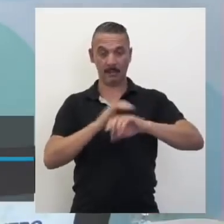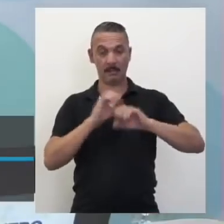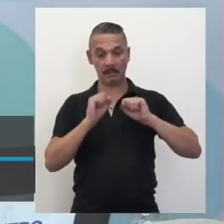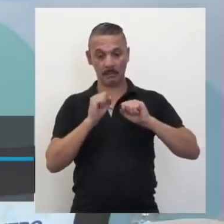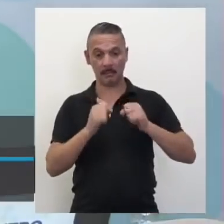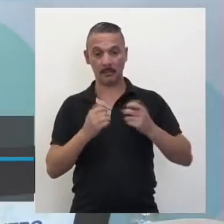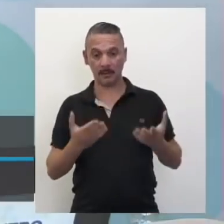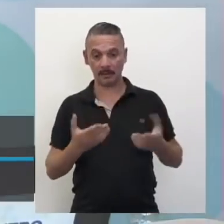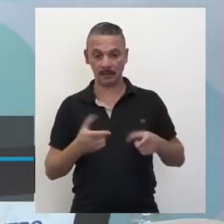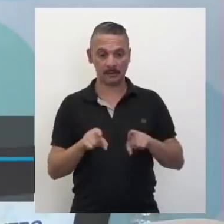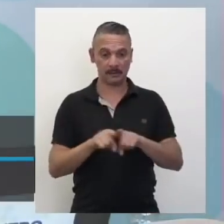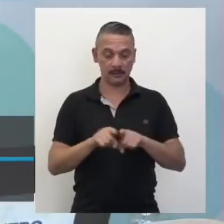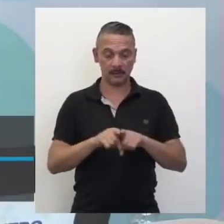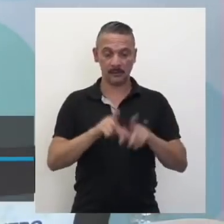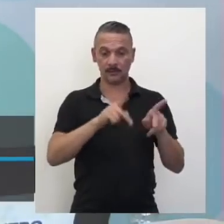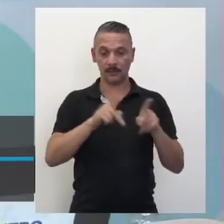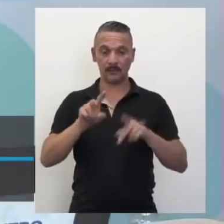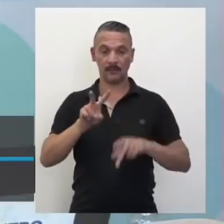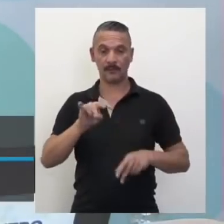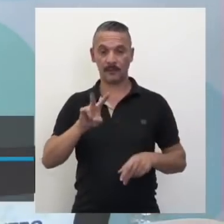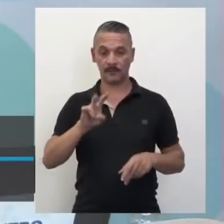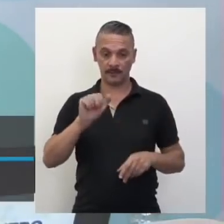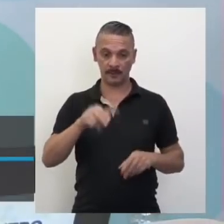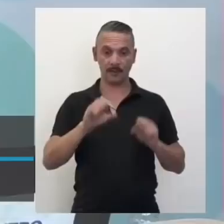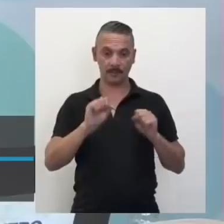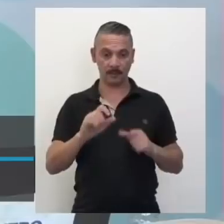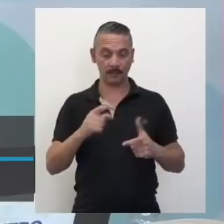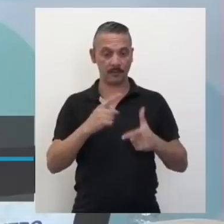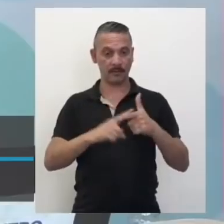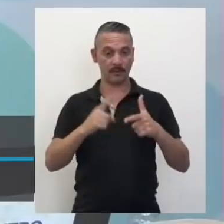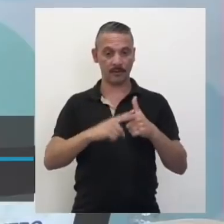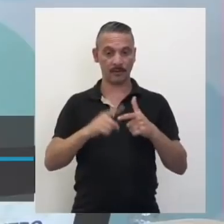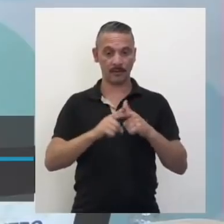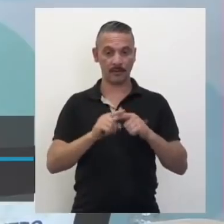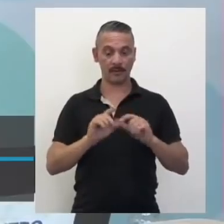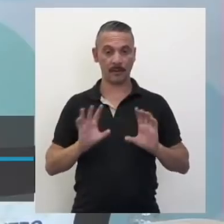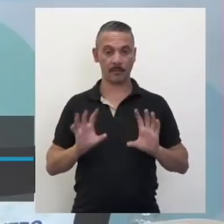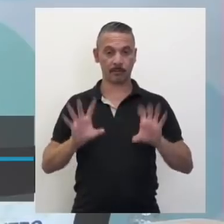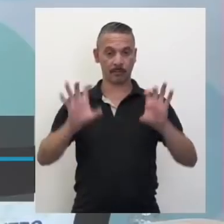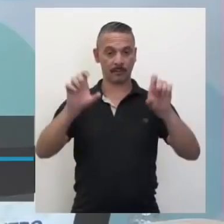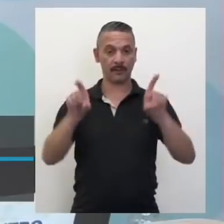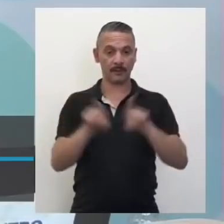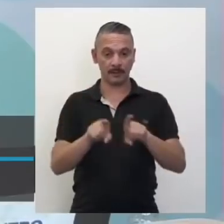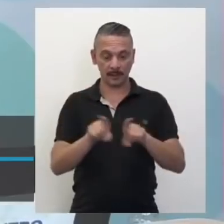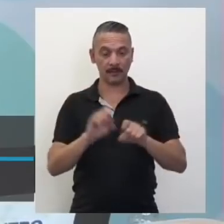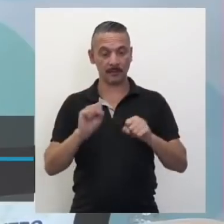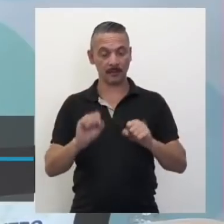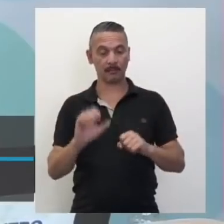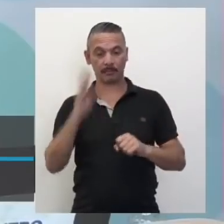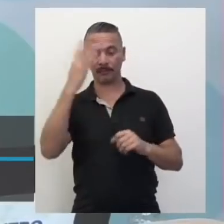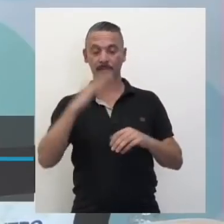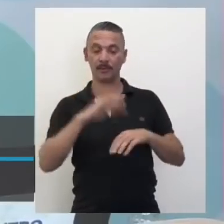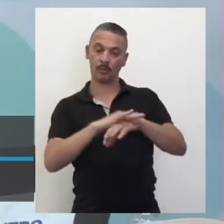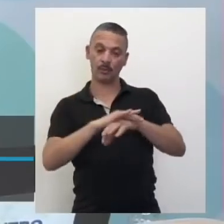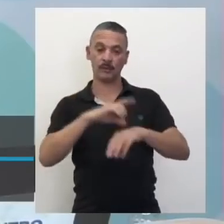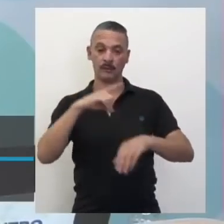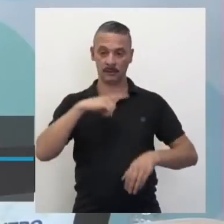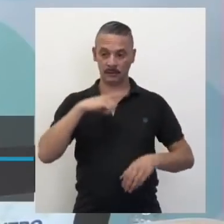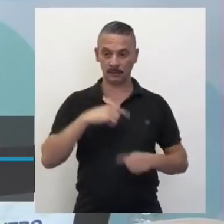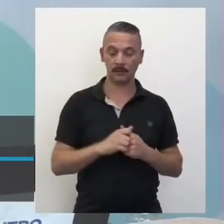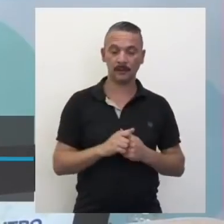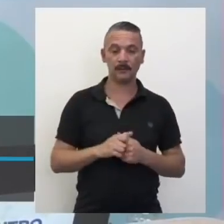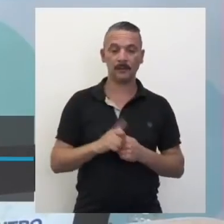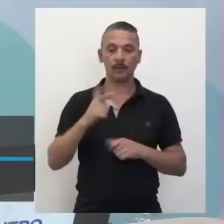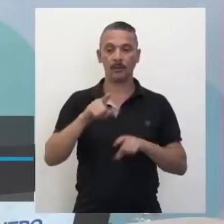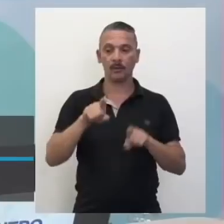P7. Professora Vivian. Pode causar câncer. Professora D'Aula, desenvolver doenças. Professora Gislaine. Deixa